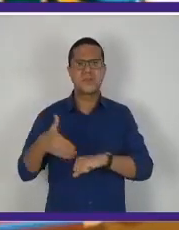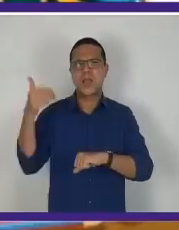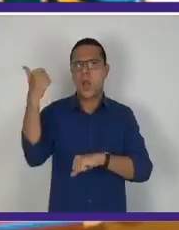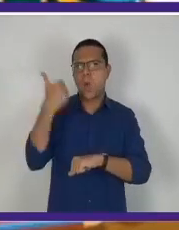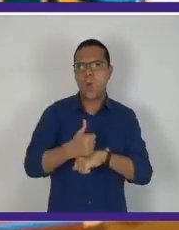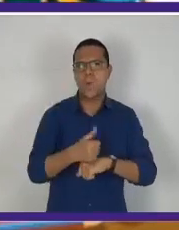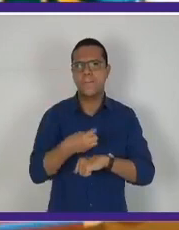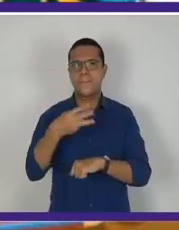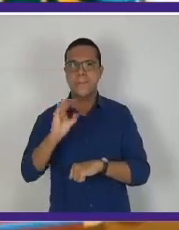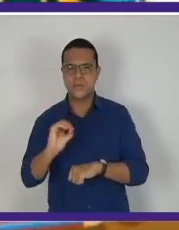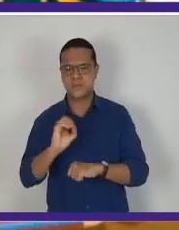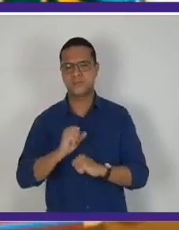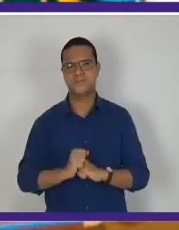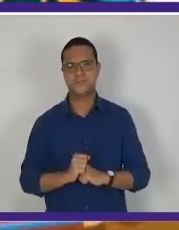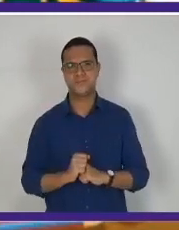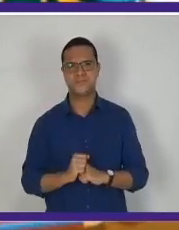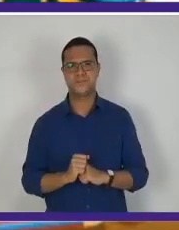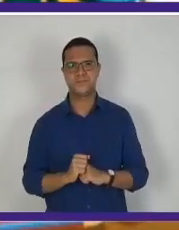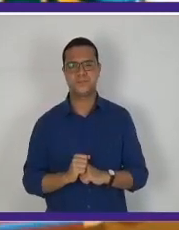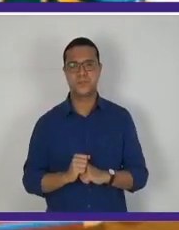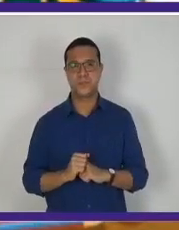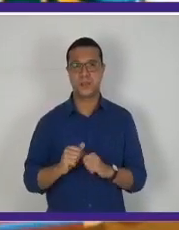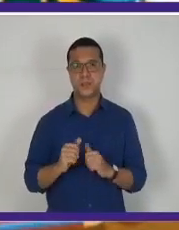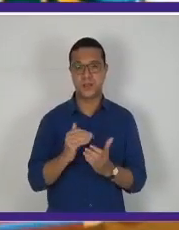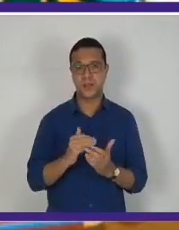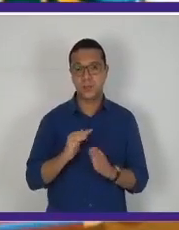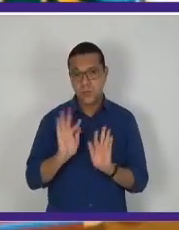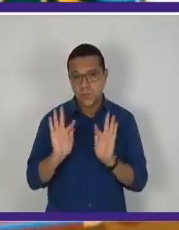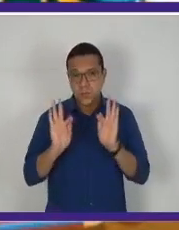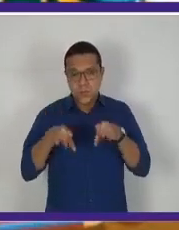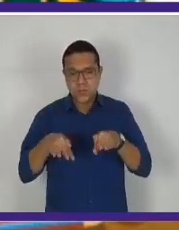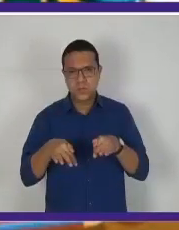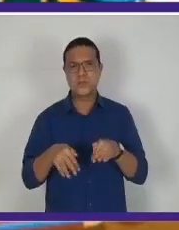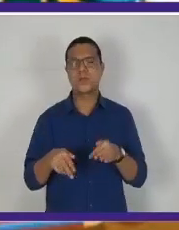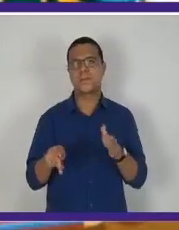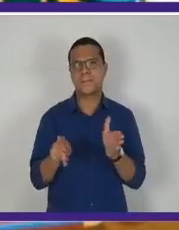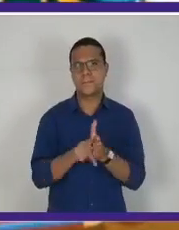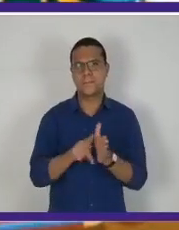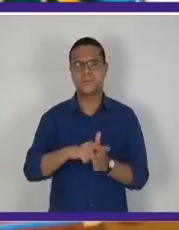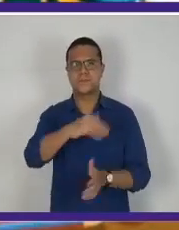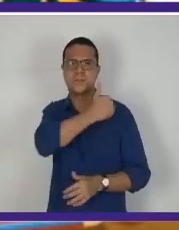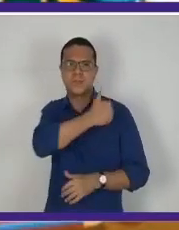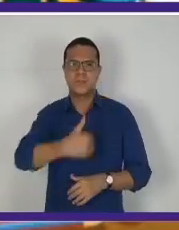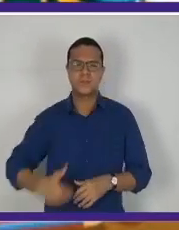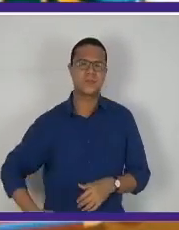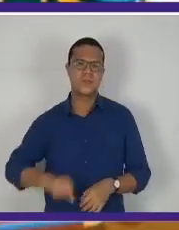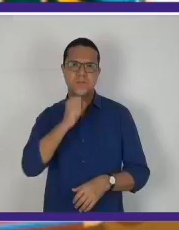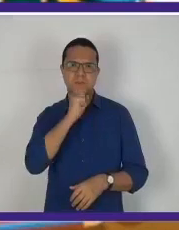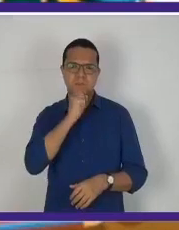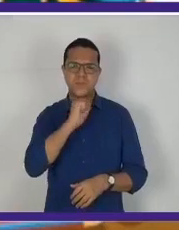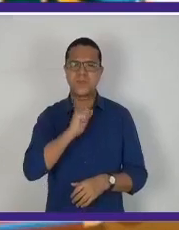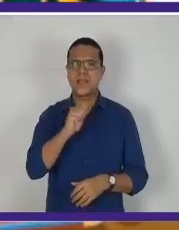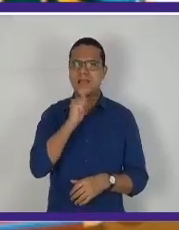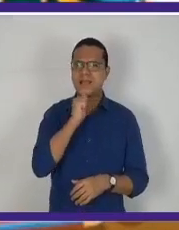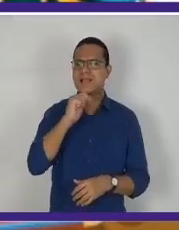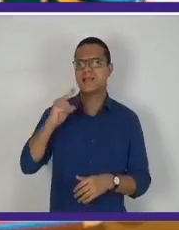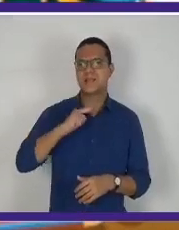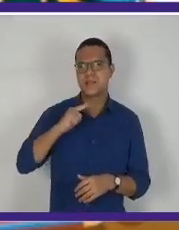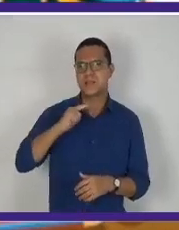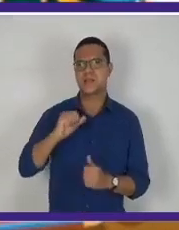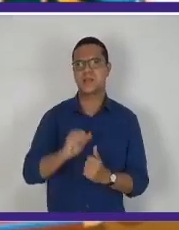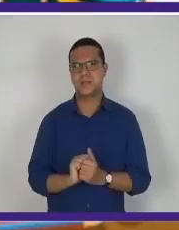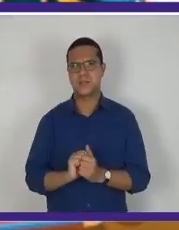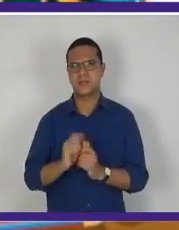de 30. Veja, finalzinho da República Velha, ainda pendurava o monopólio